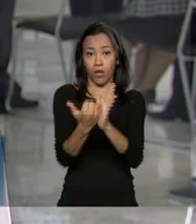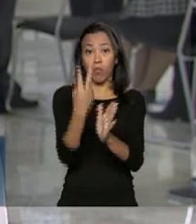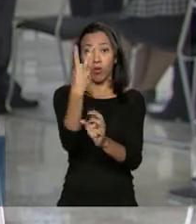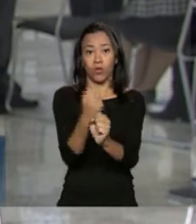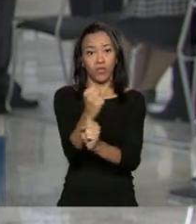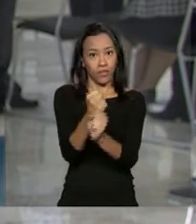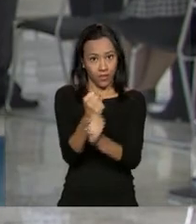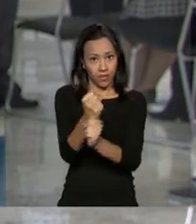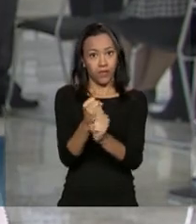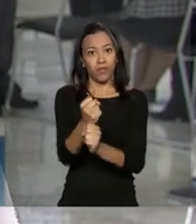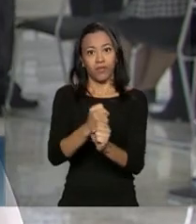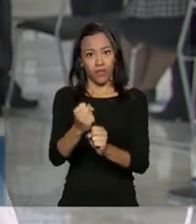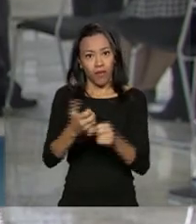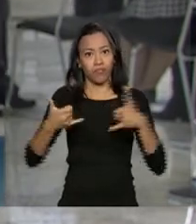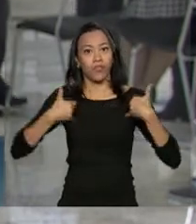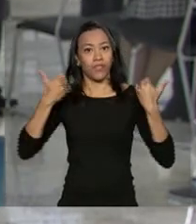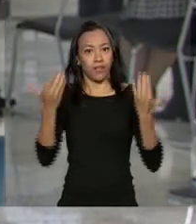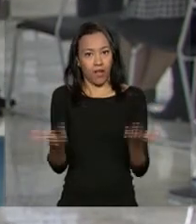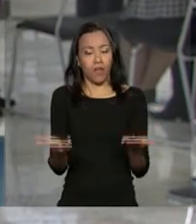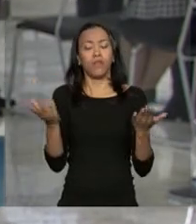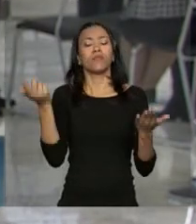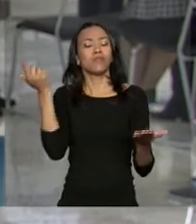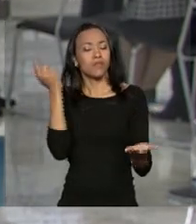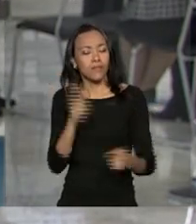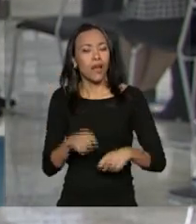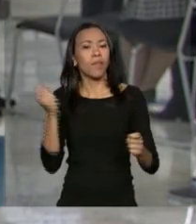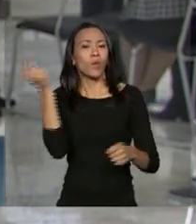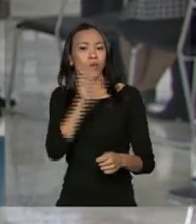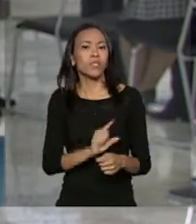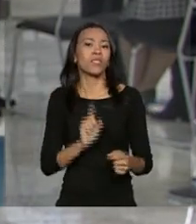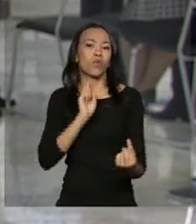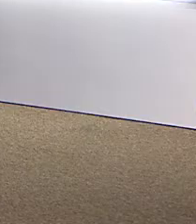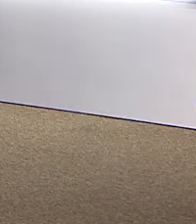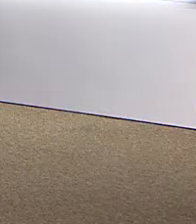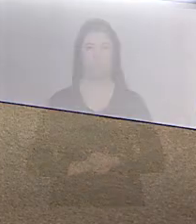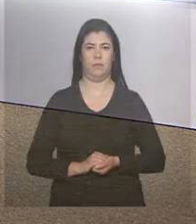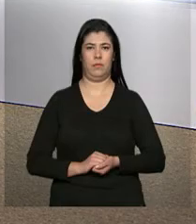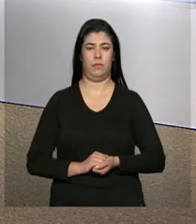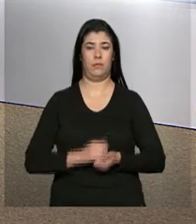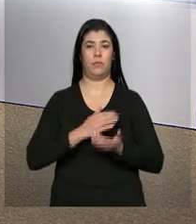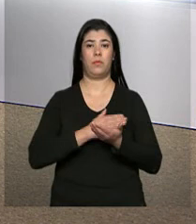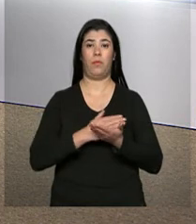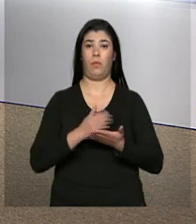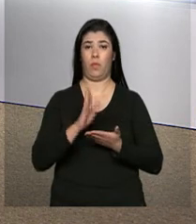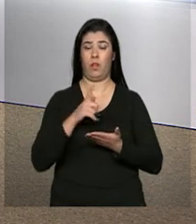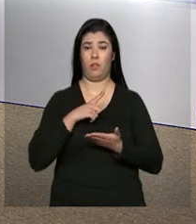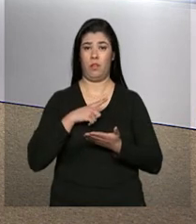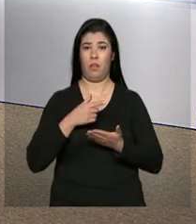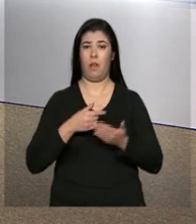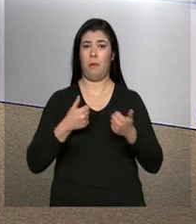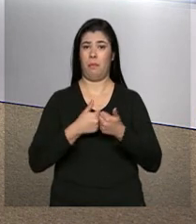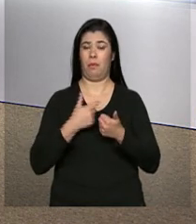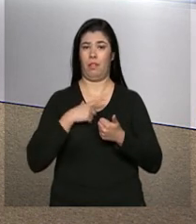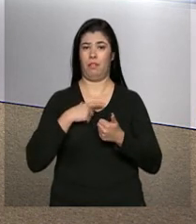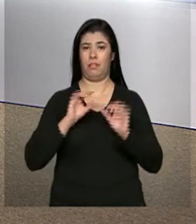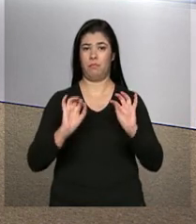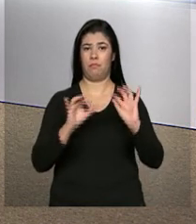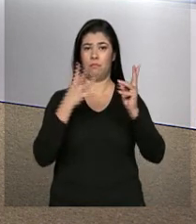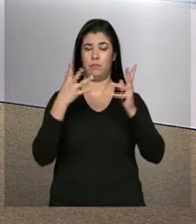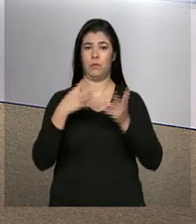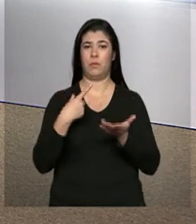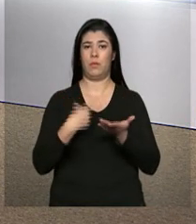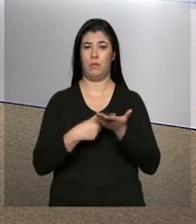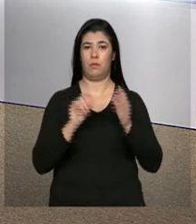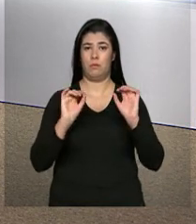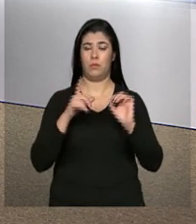podem ajudar a alcançar essa meta. Danieli. Começa daqui a pouco a cerimônia que marca os dois anos